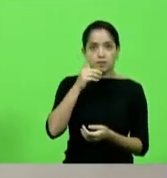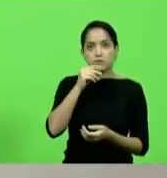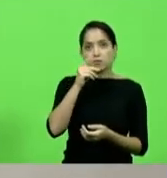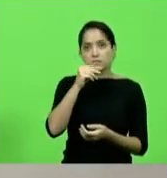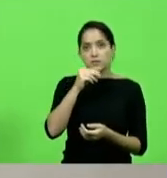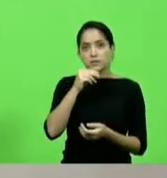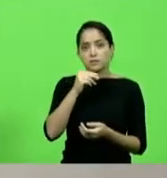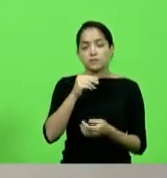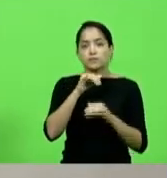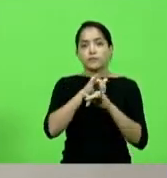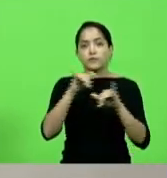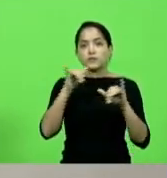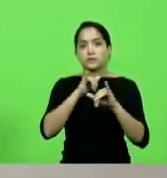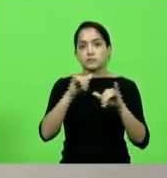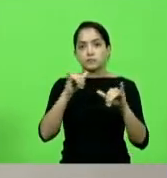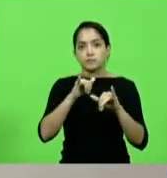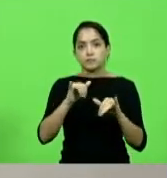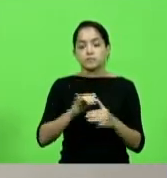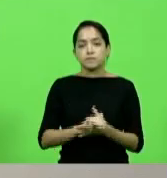comunicado.